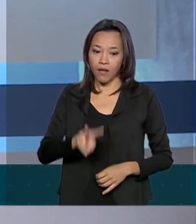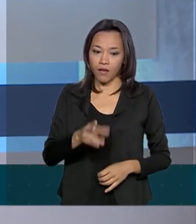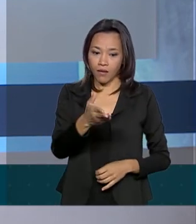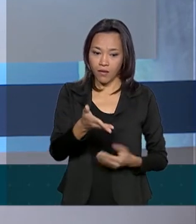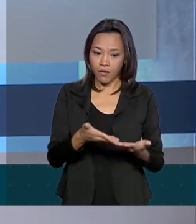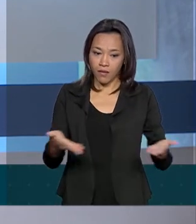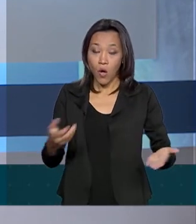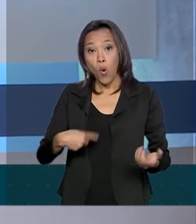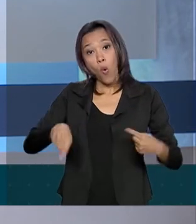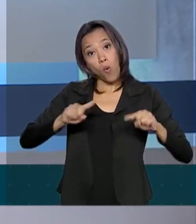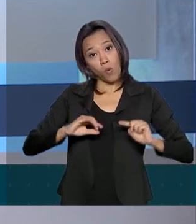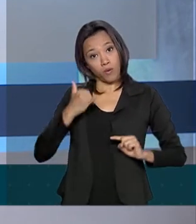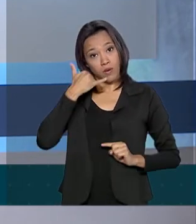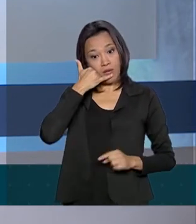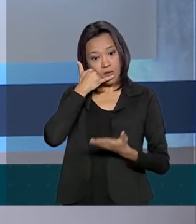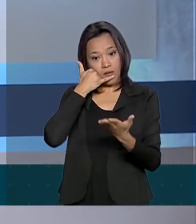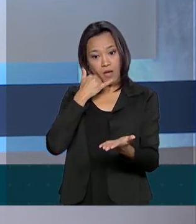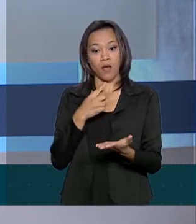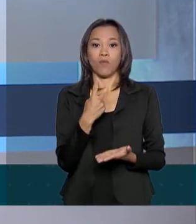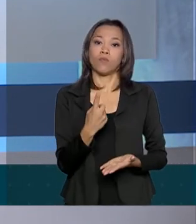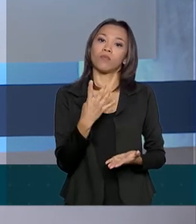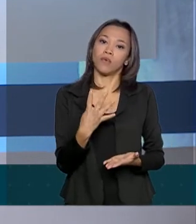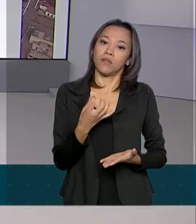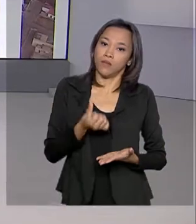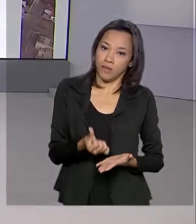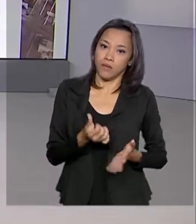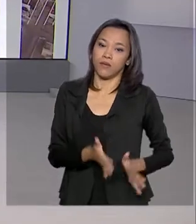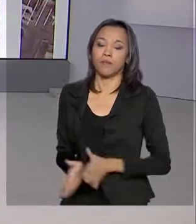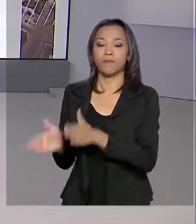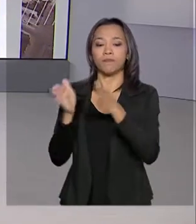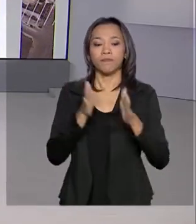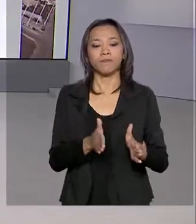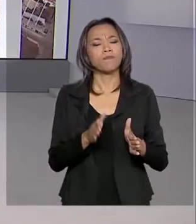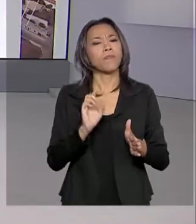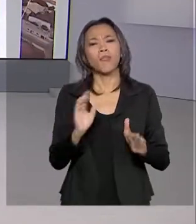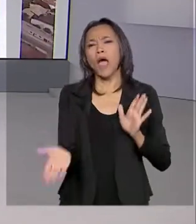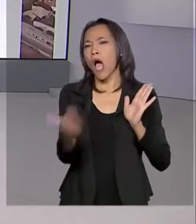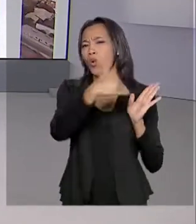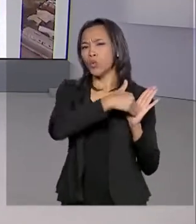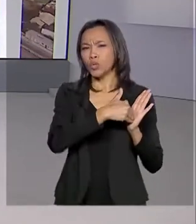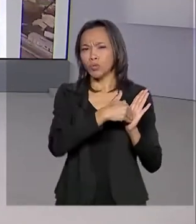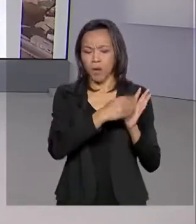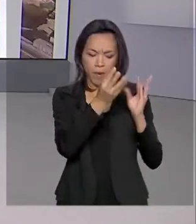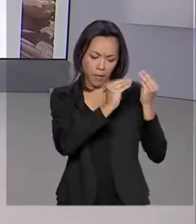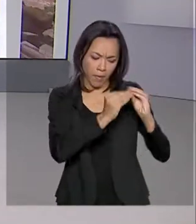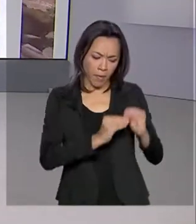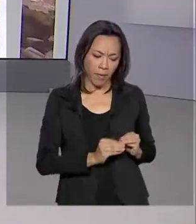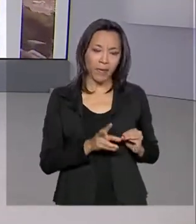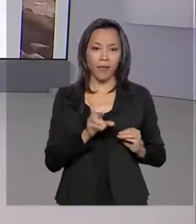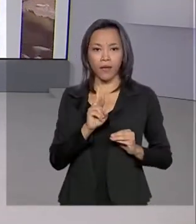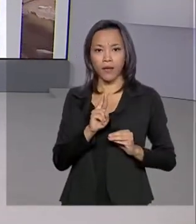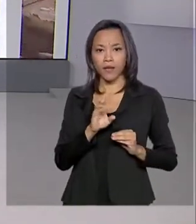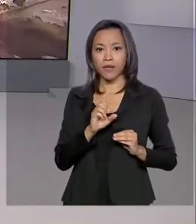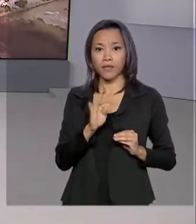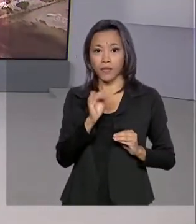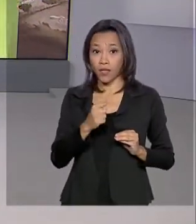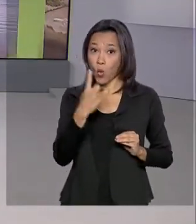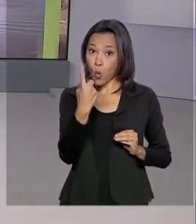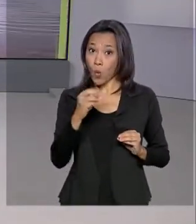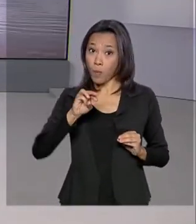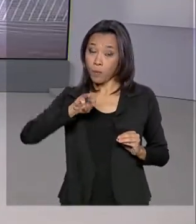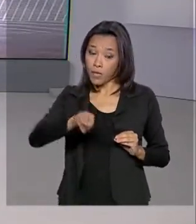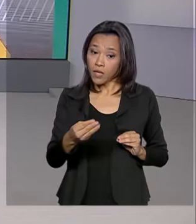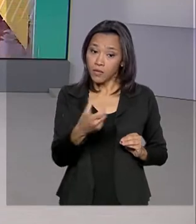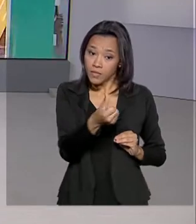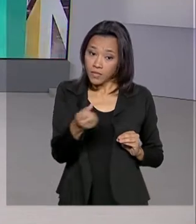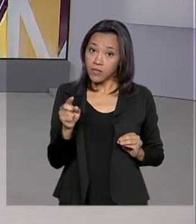ou ligar para o Receita Fone no número 146. E de acordo com a última atualização da Receita Federal, mais de 1 milhão e 600 mil